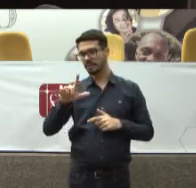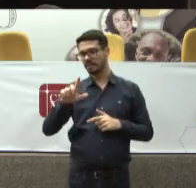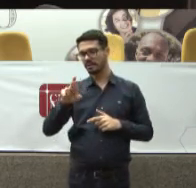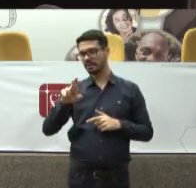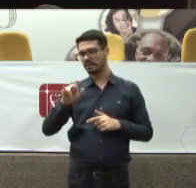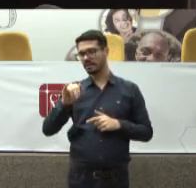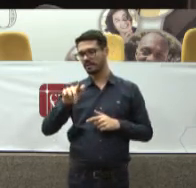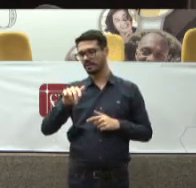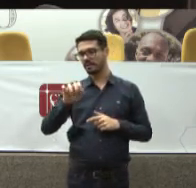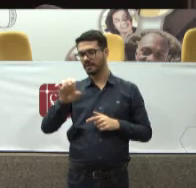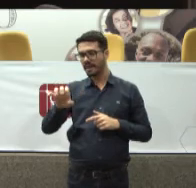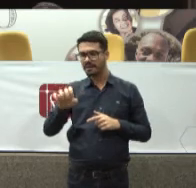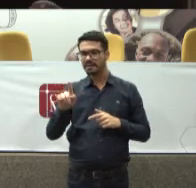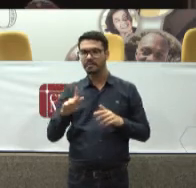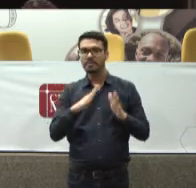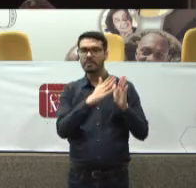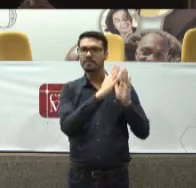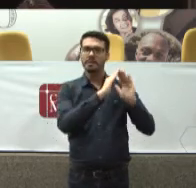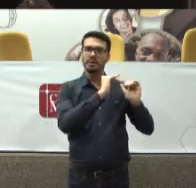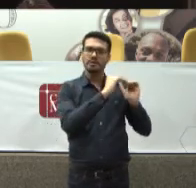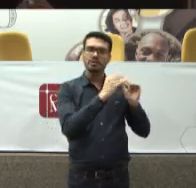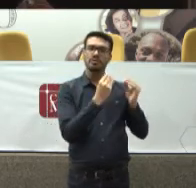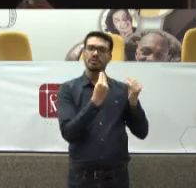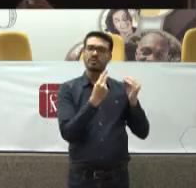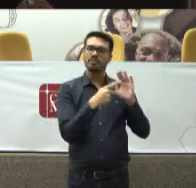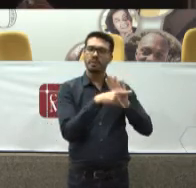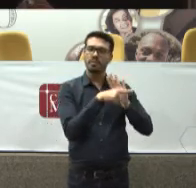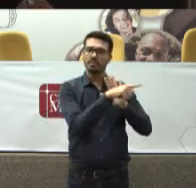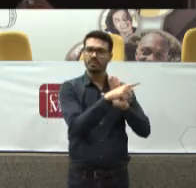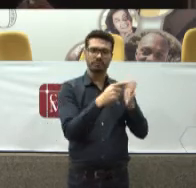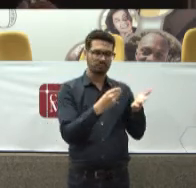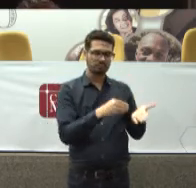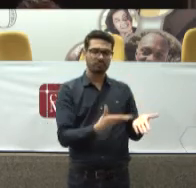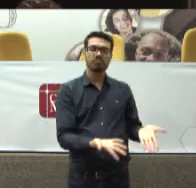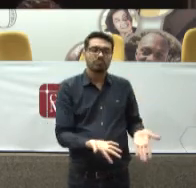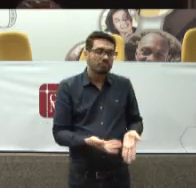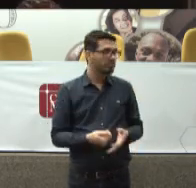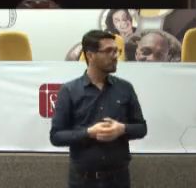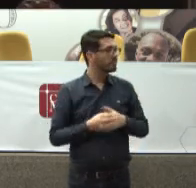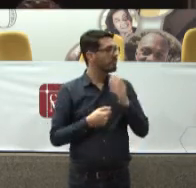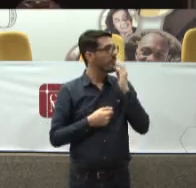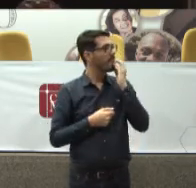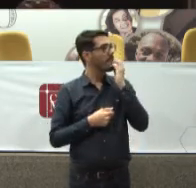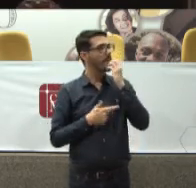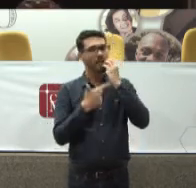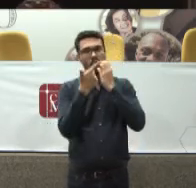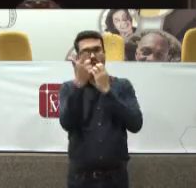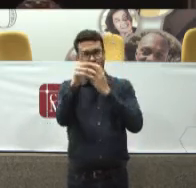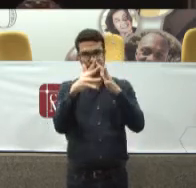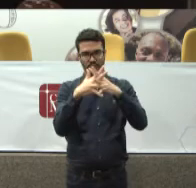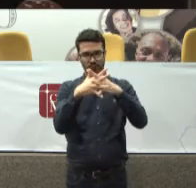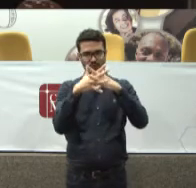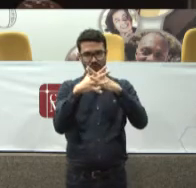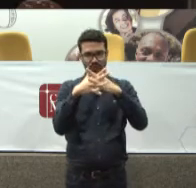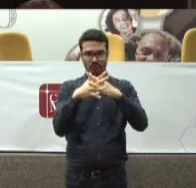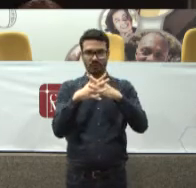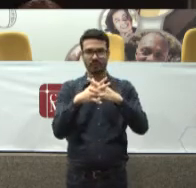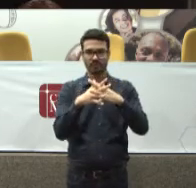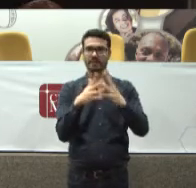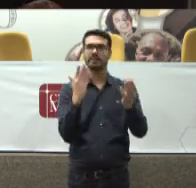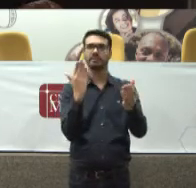Aquele pedido Específico Se situa Um outro Grande conflito Que leva A